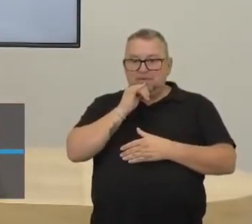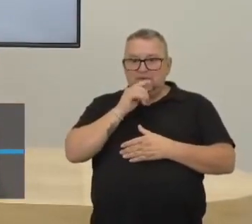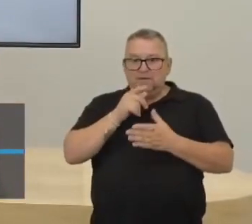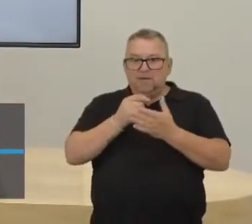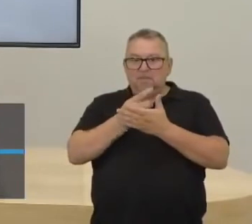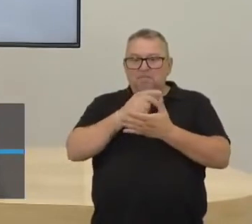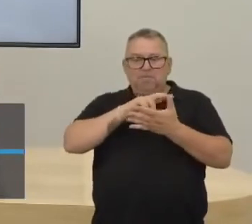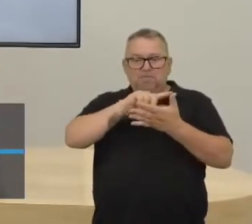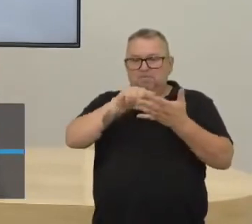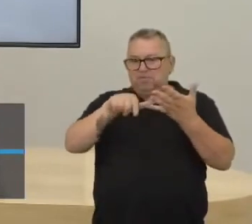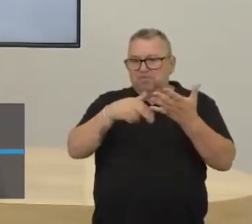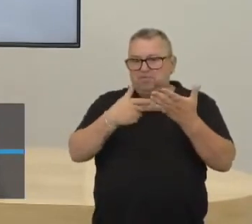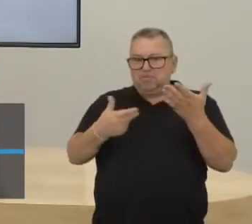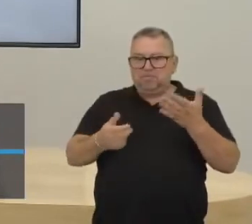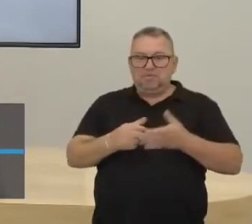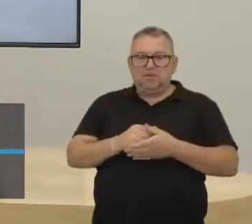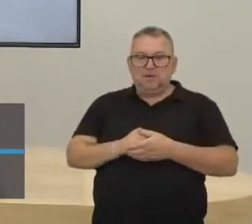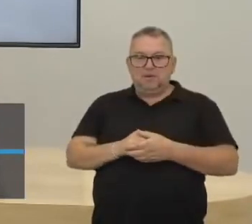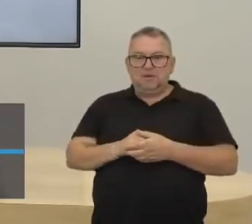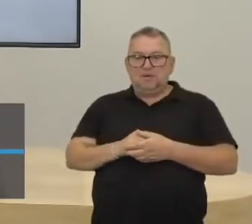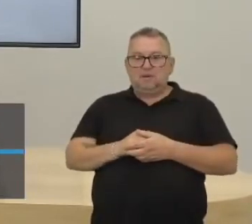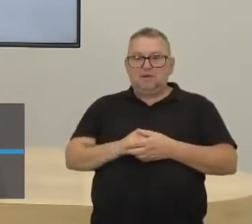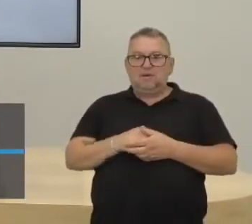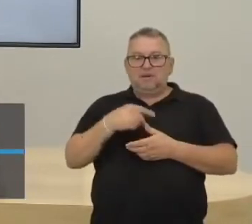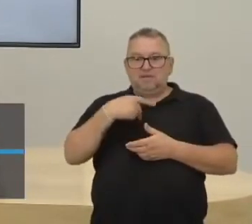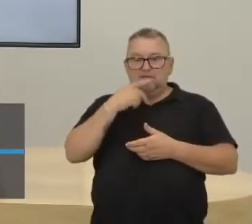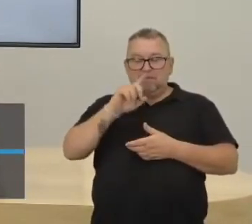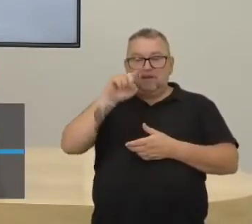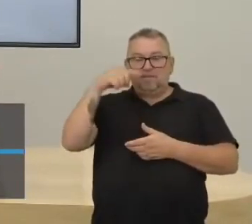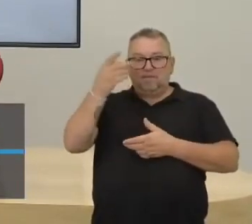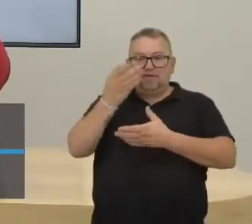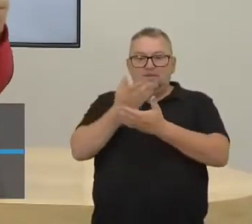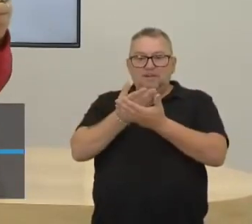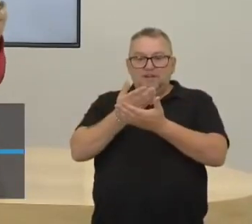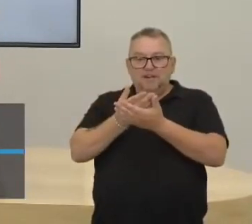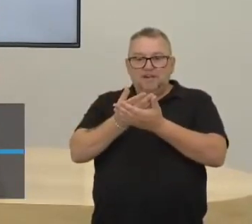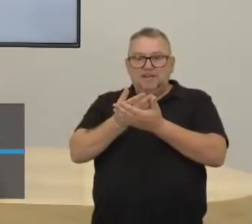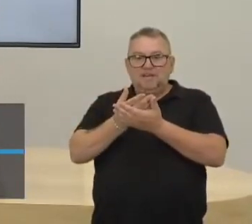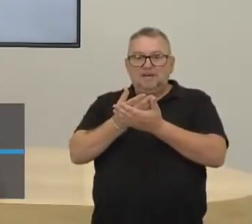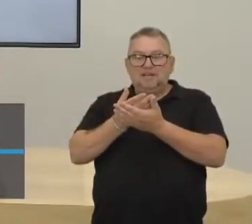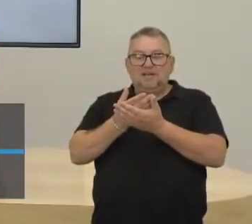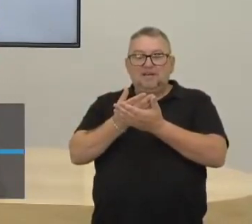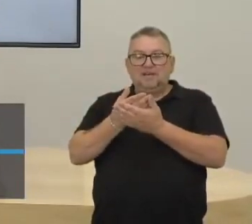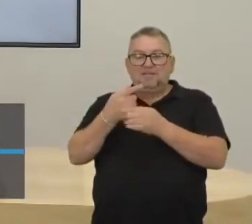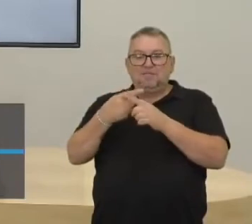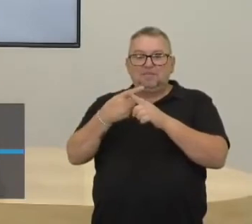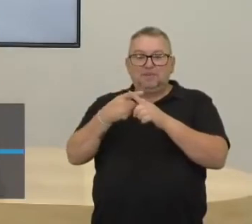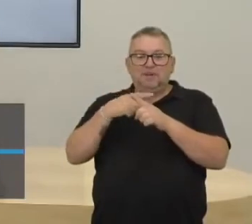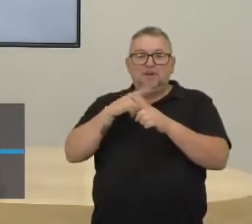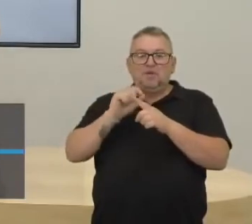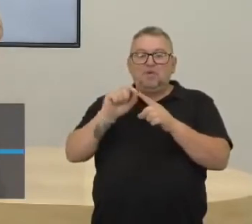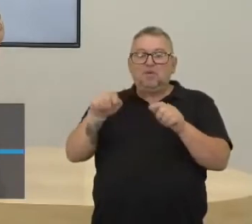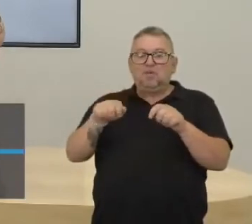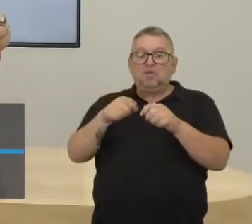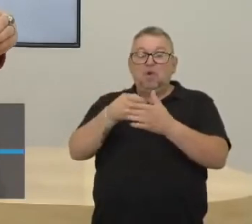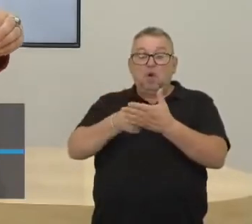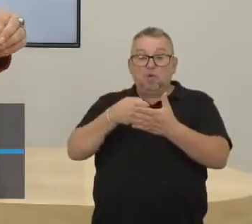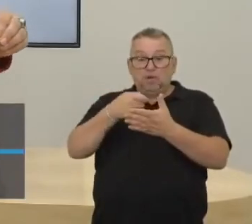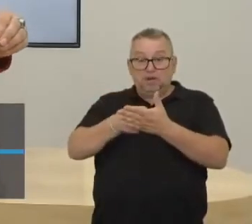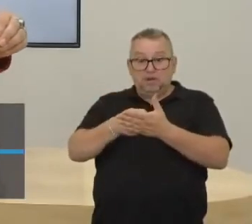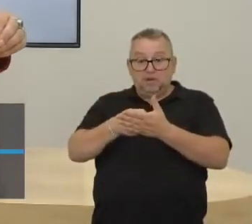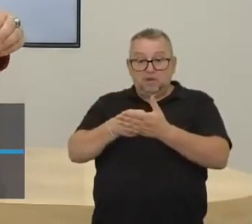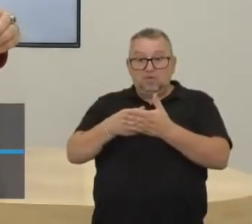coveia, talha, isso tudo eu vou falar nas próximas aulas. vou depois falar pra vocês quais são as obrigações desses